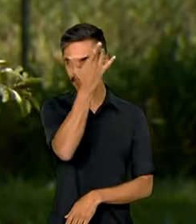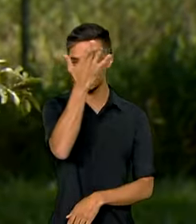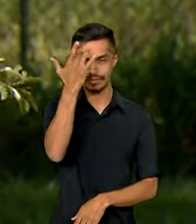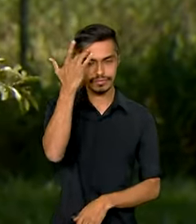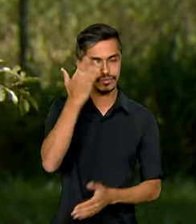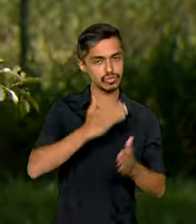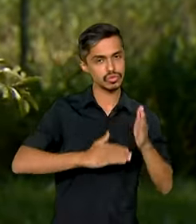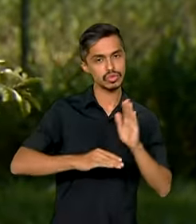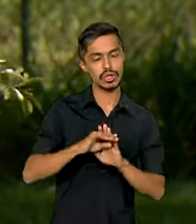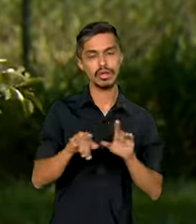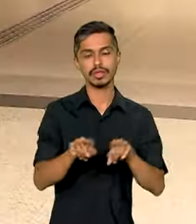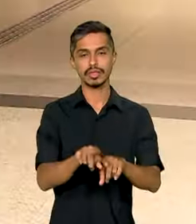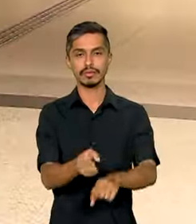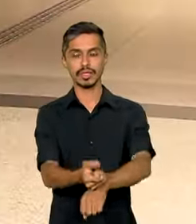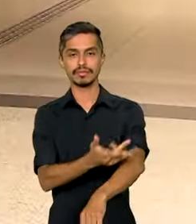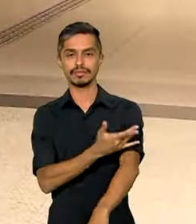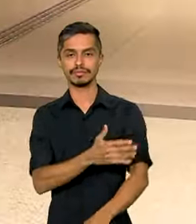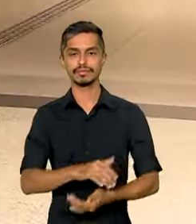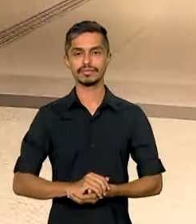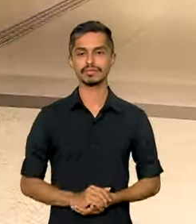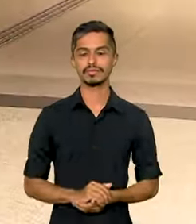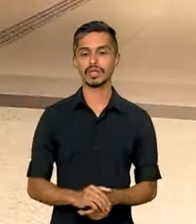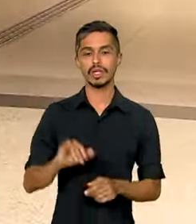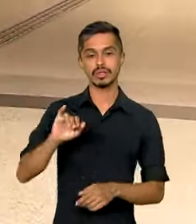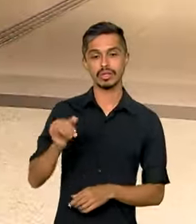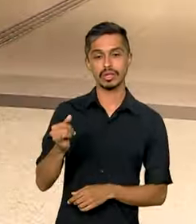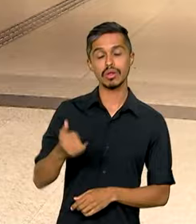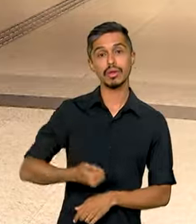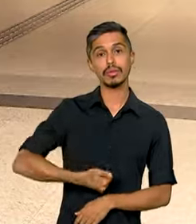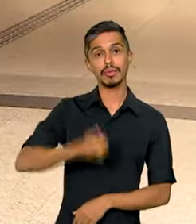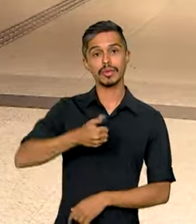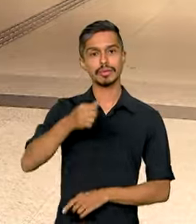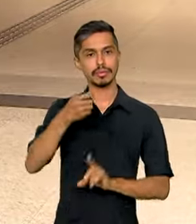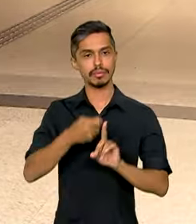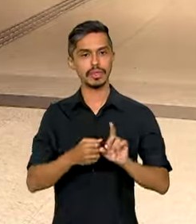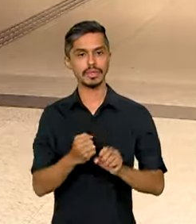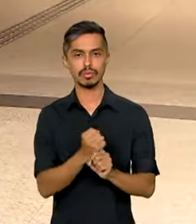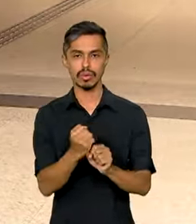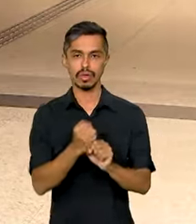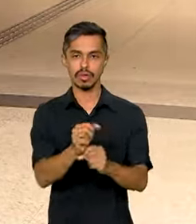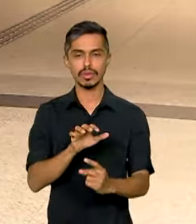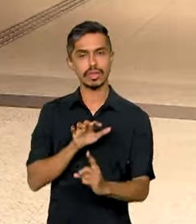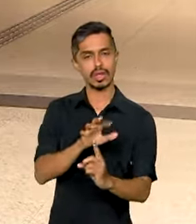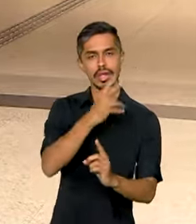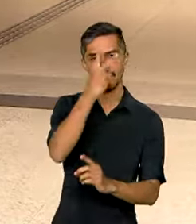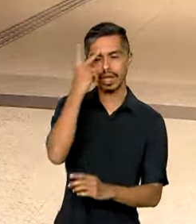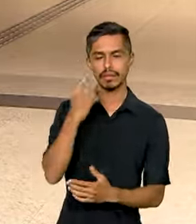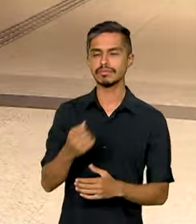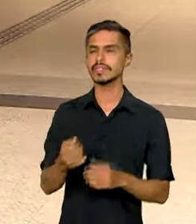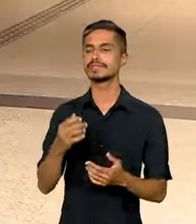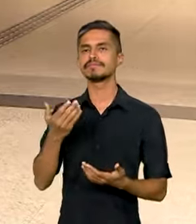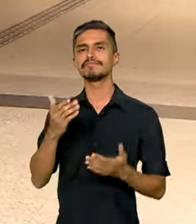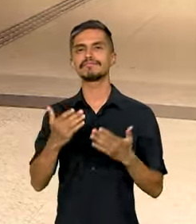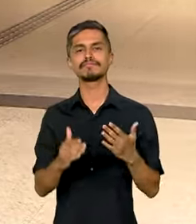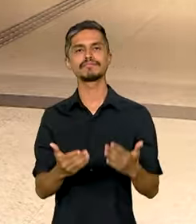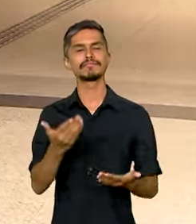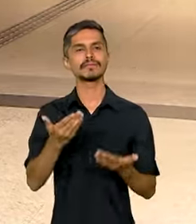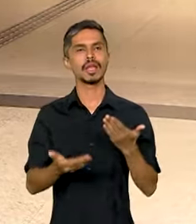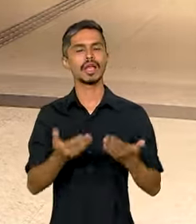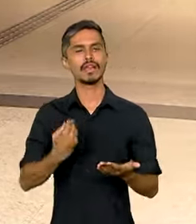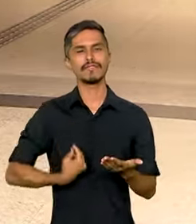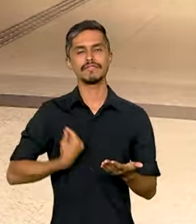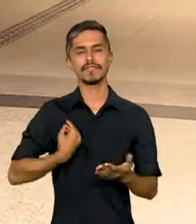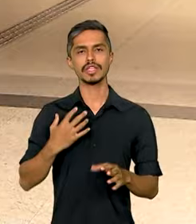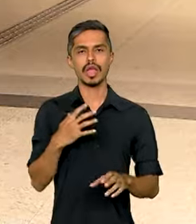mental e emocional. Janeiro, o primeiro mês do ano, inspira as pessoas a fazer um balanço de suas